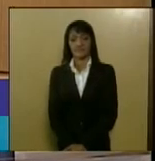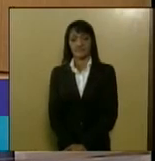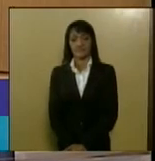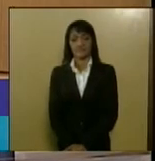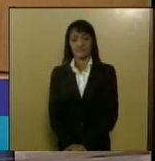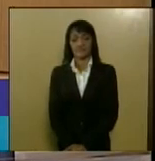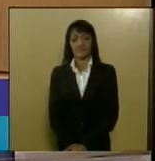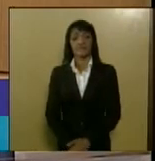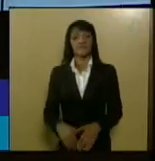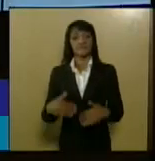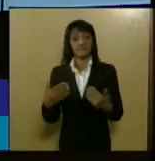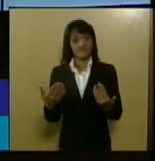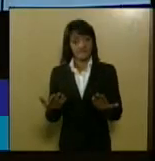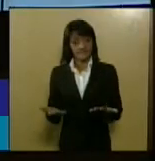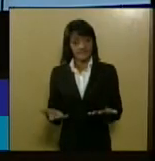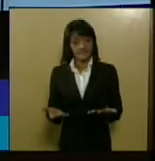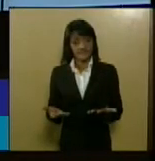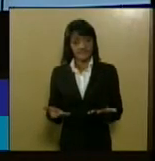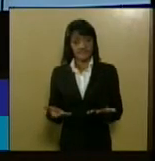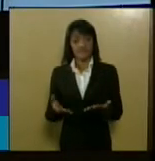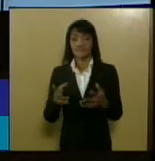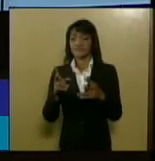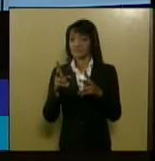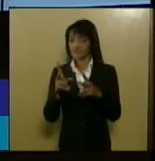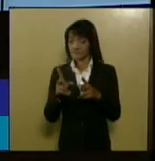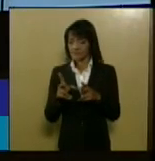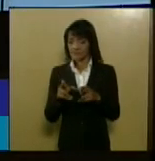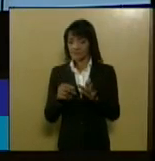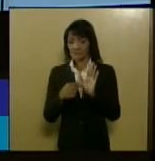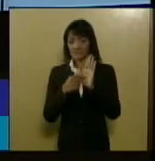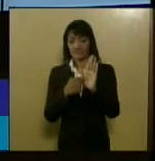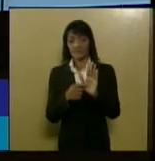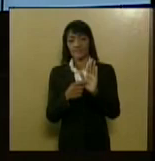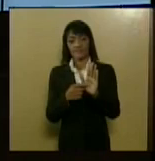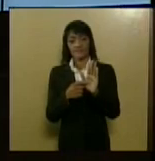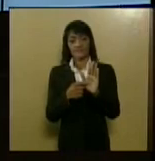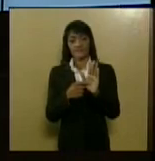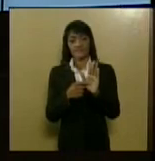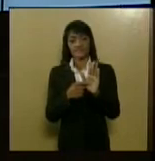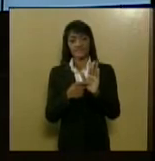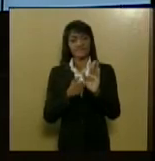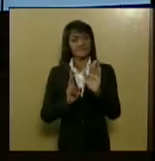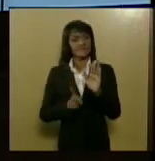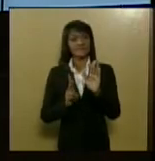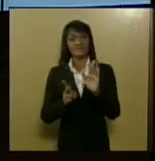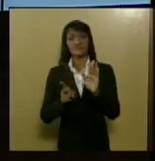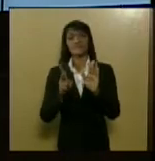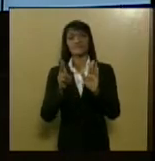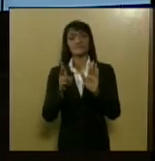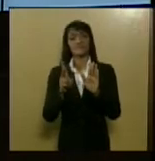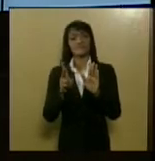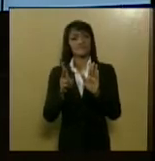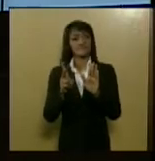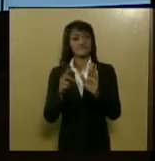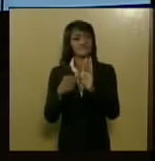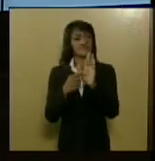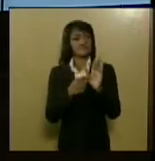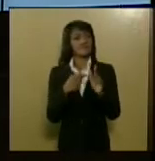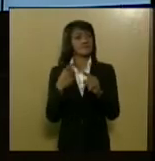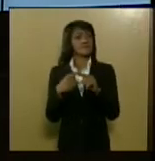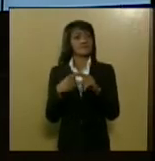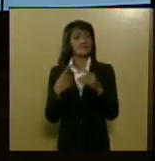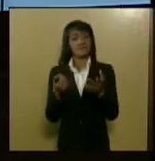aí é mesmo esse essa figura aí ela sempre é ilustrativa porque ela é